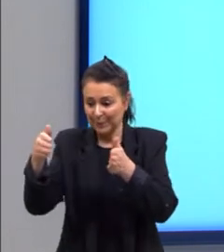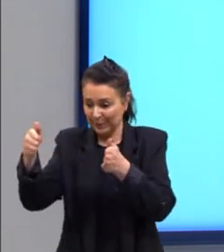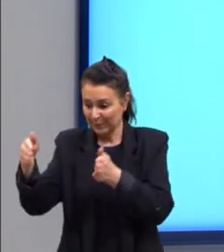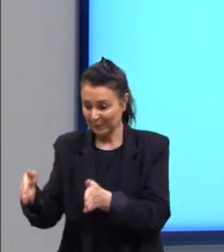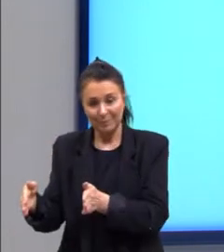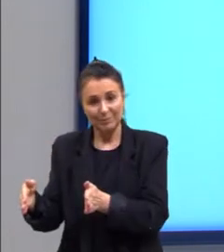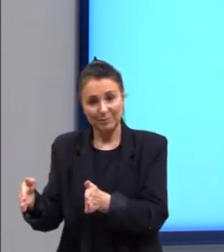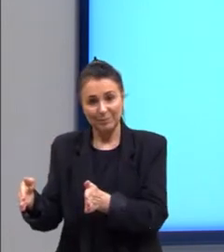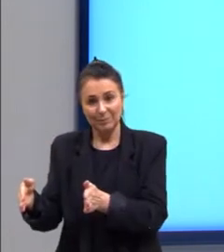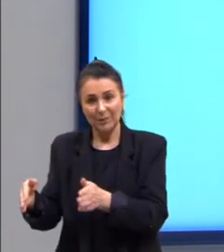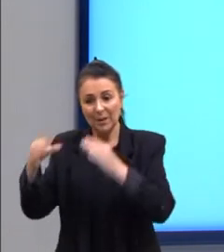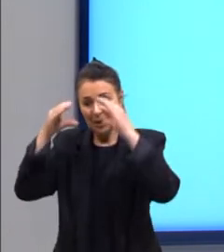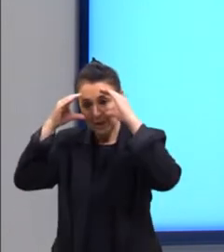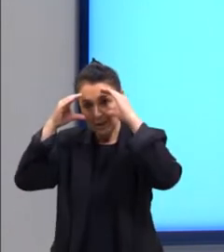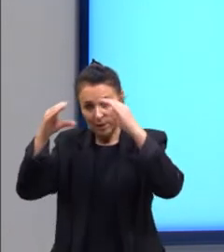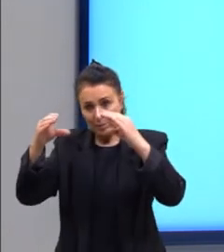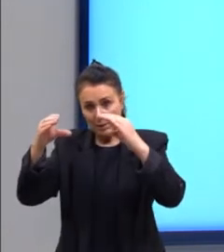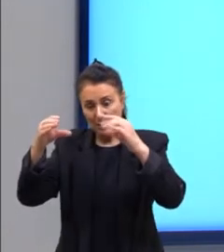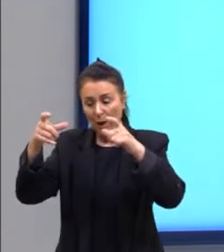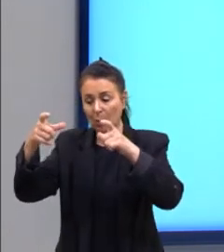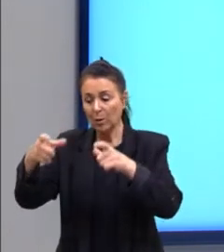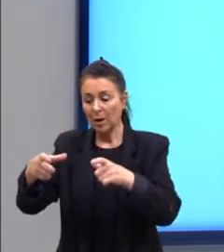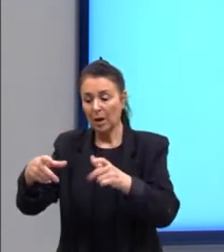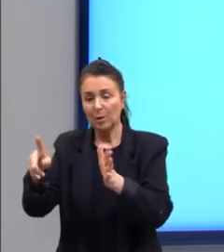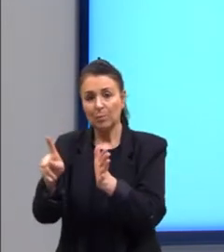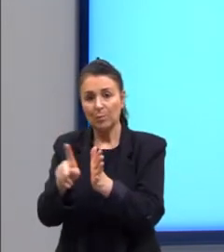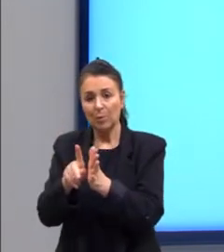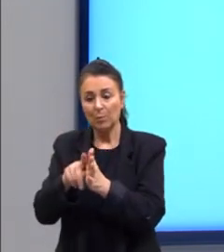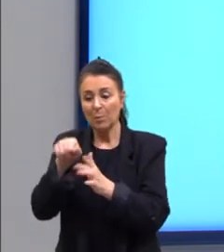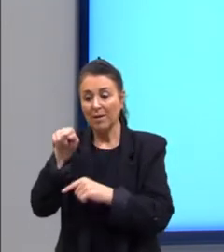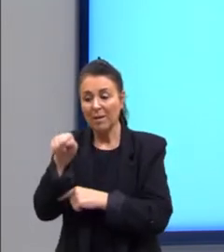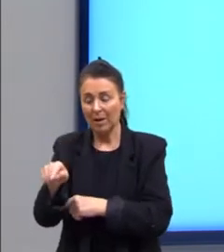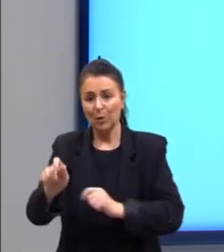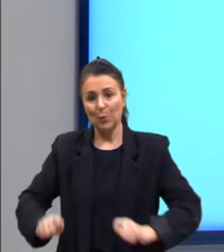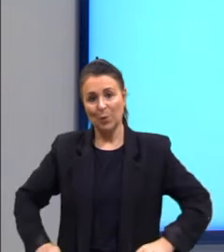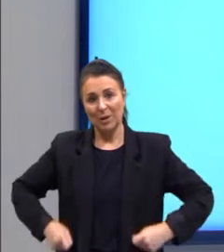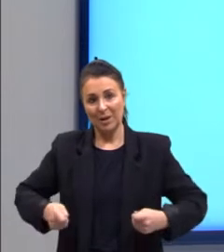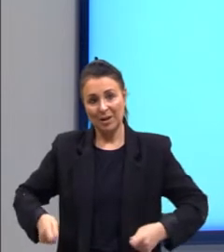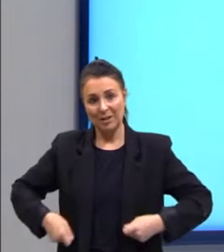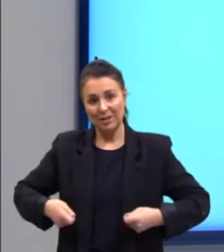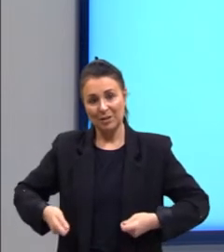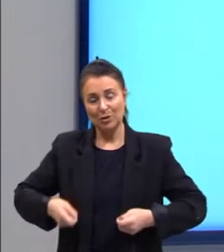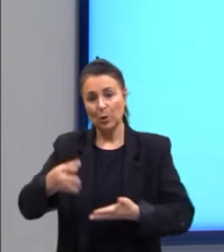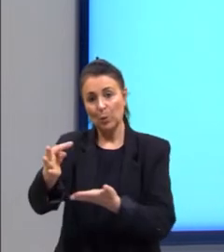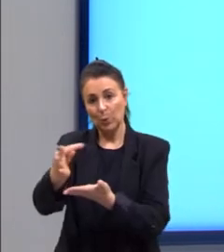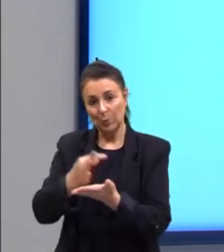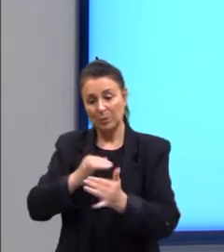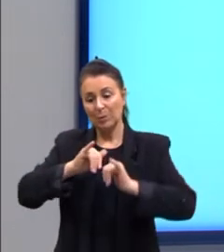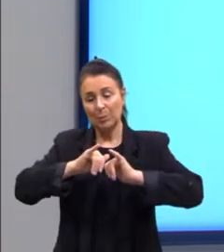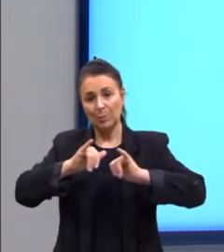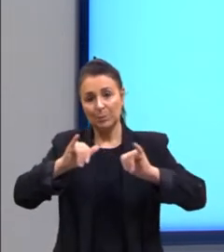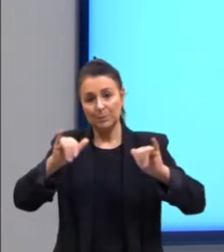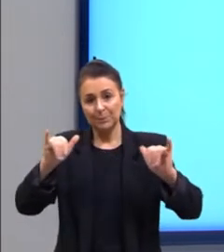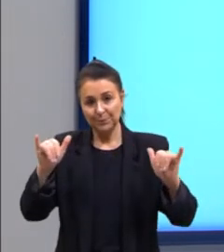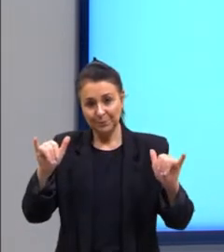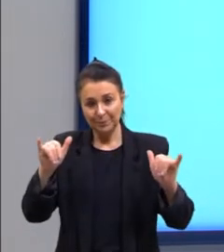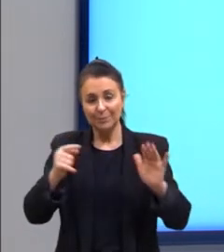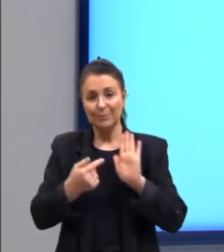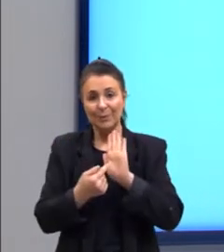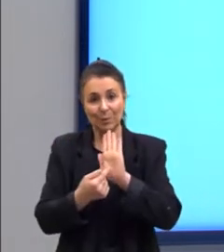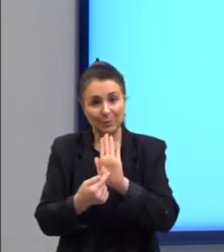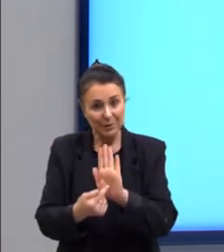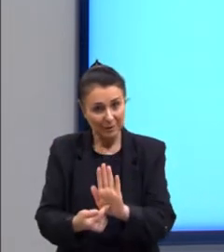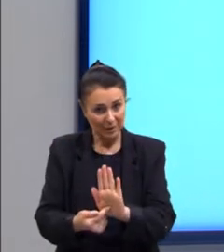nós temos ali, respeitar o estacionamento destinado a cadeirantes. O texto publicitário está